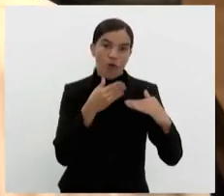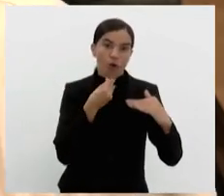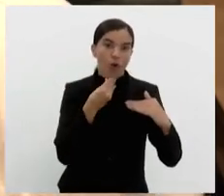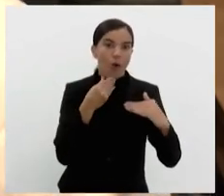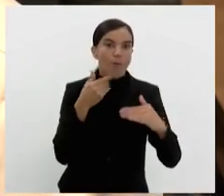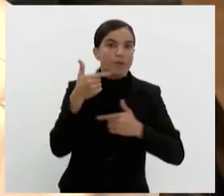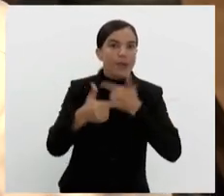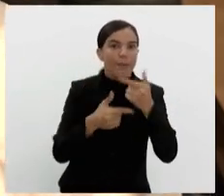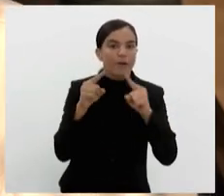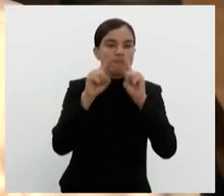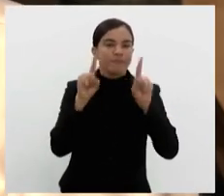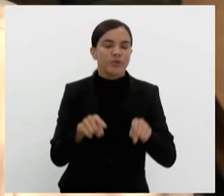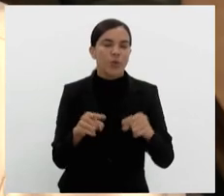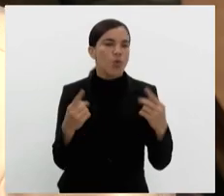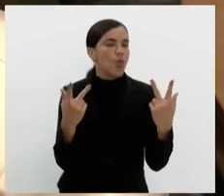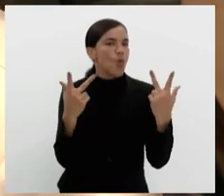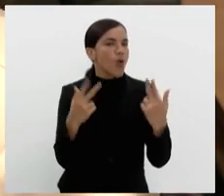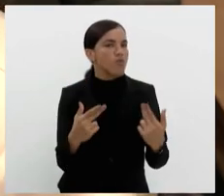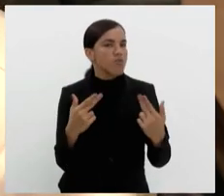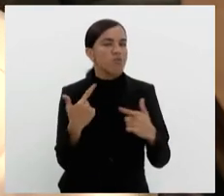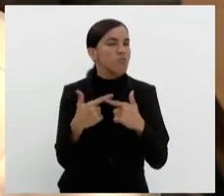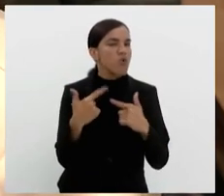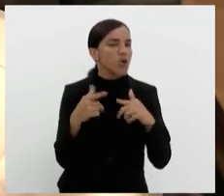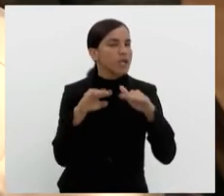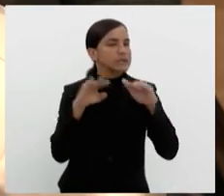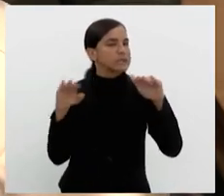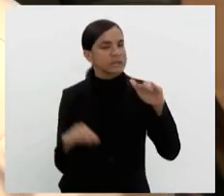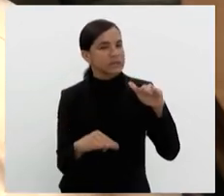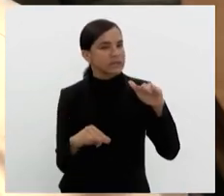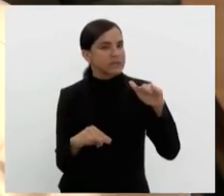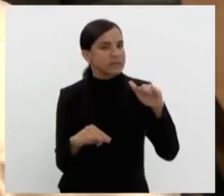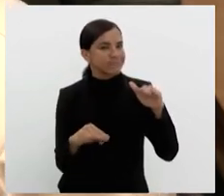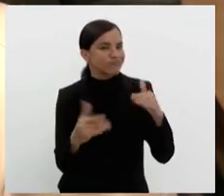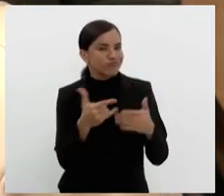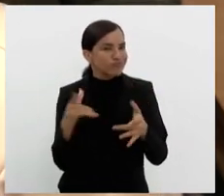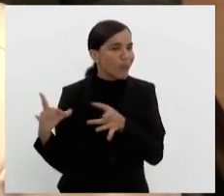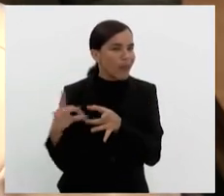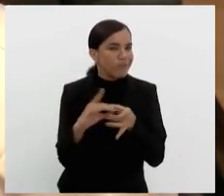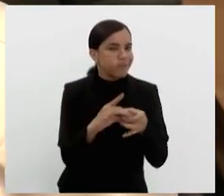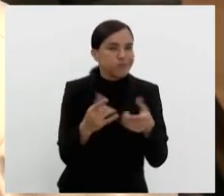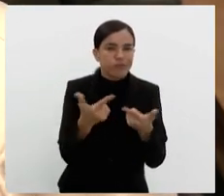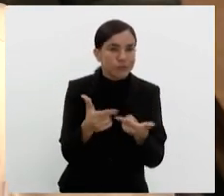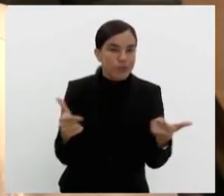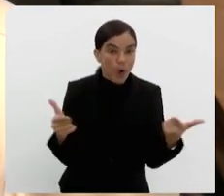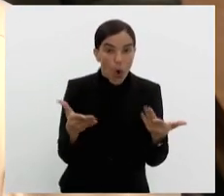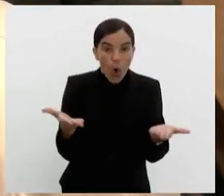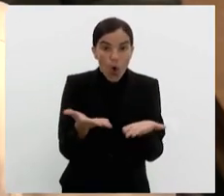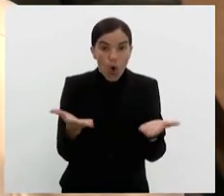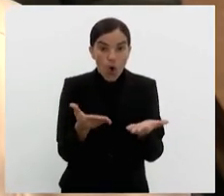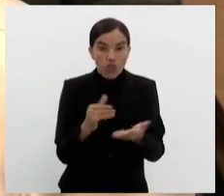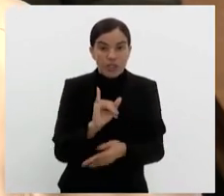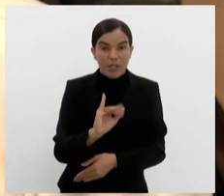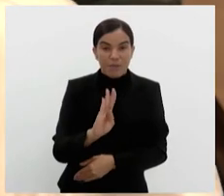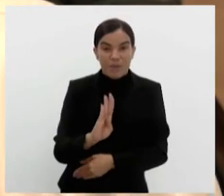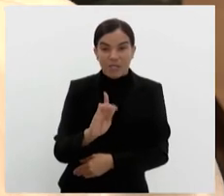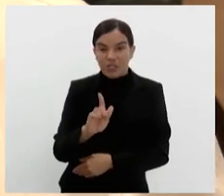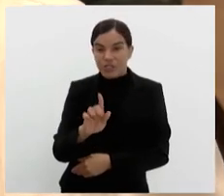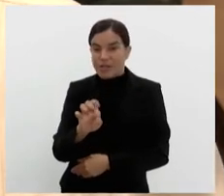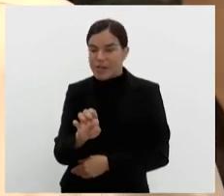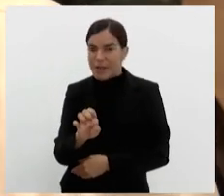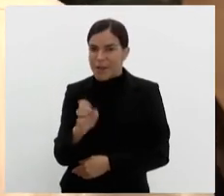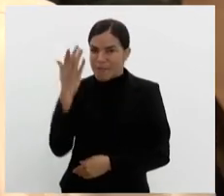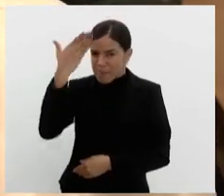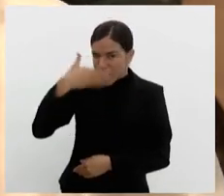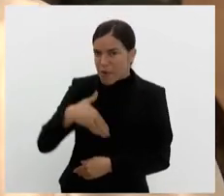funções iguais. Por que ainda essa distorção salarial? Não faz sentido, né? Hoje, o IBGE já demonstra que